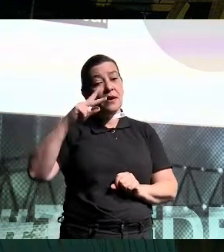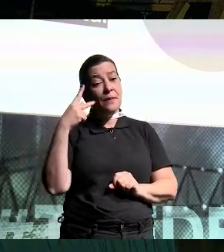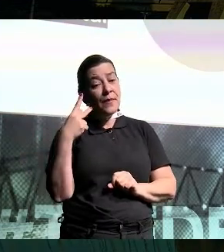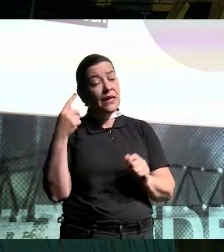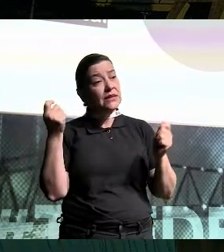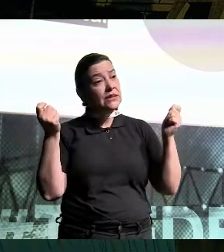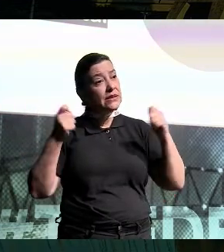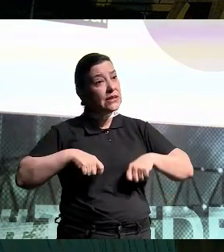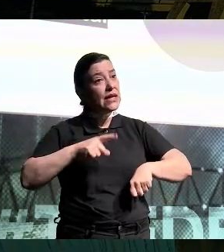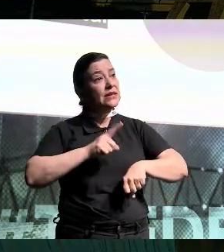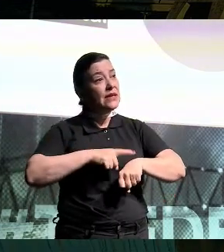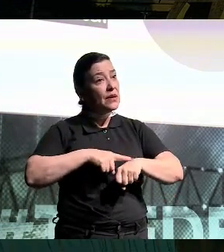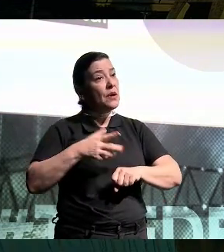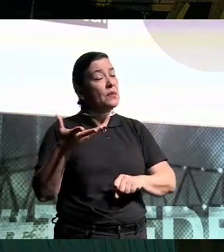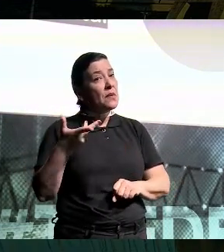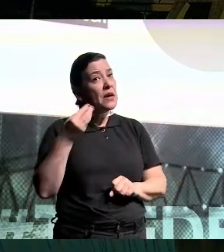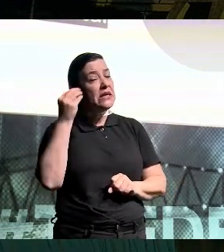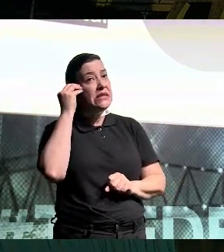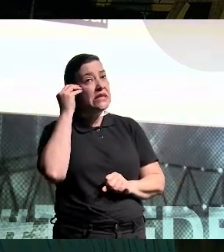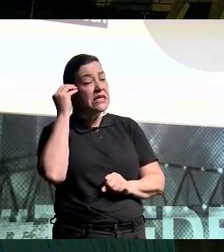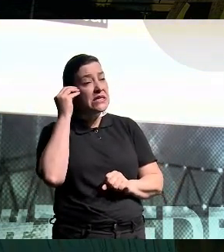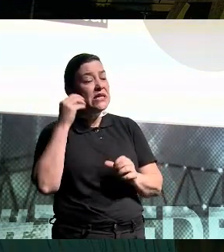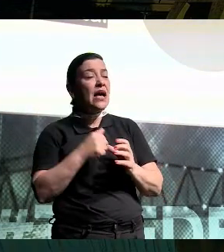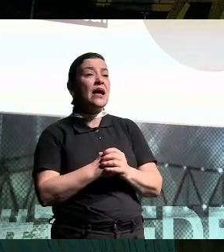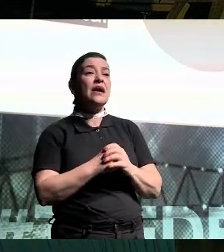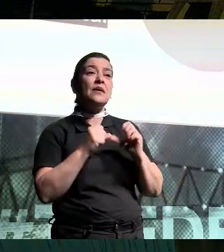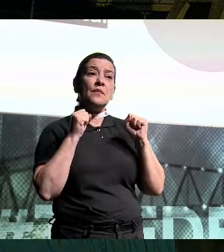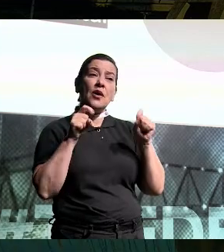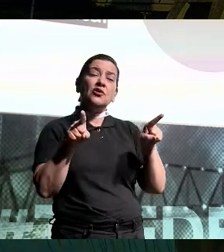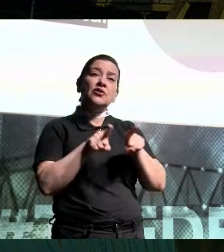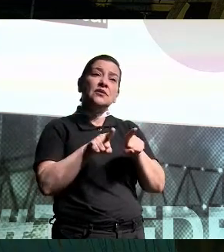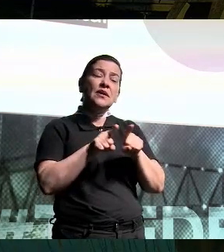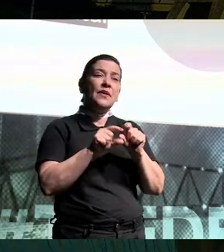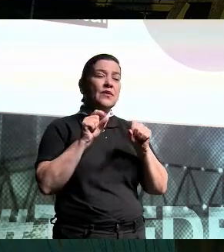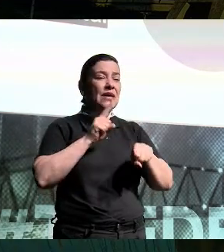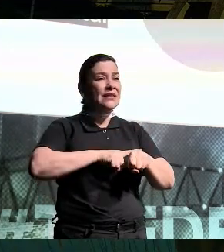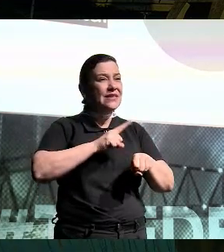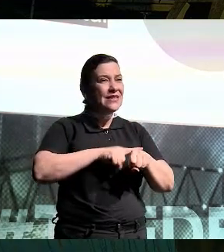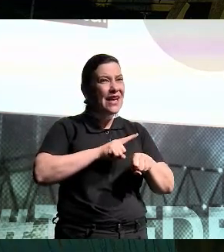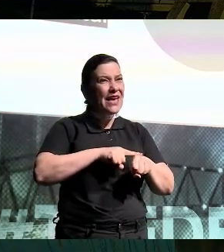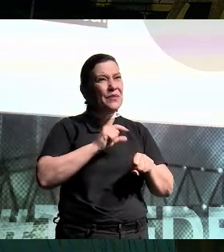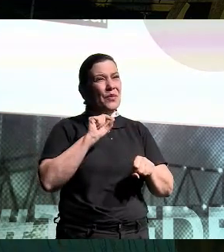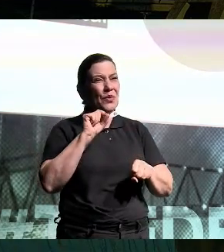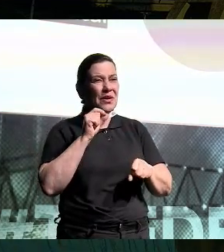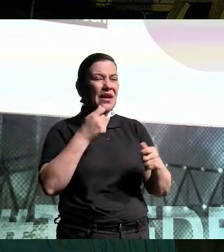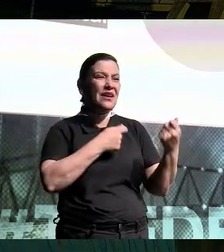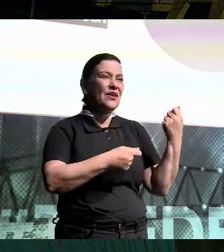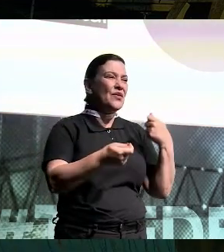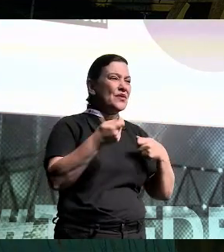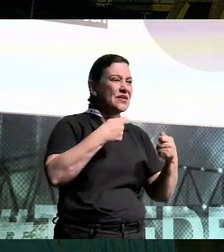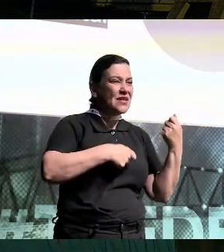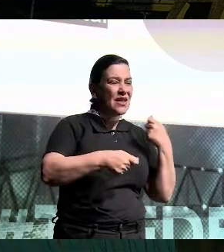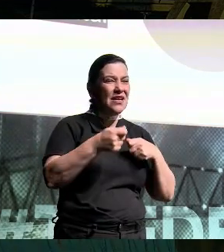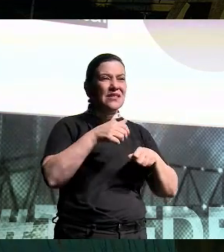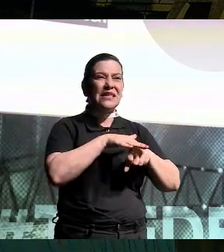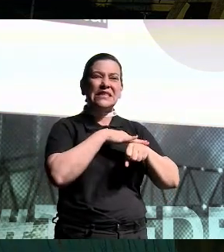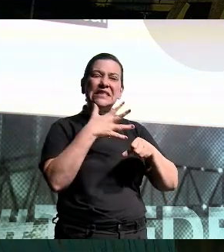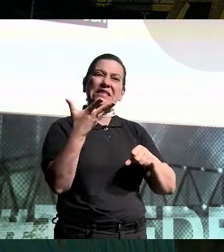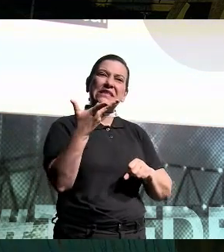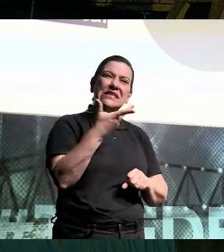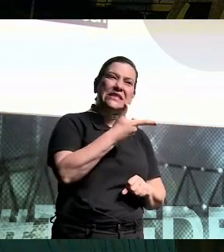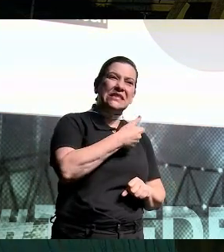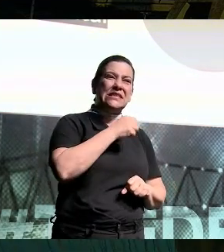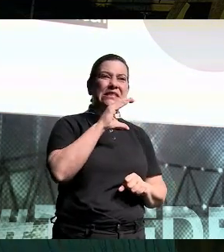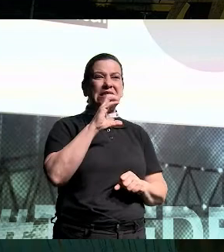a gente ganhar tempo e testar hipóteses. A gente pode, inclusive, evitar de perder tanto tempo de negociação e convencimento de